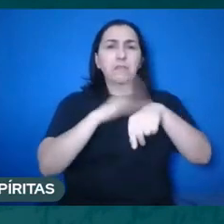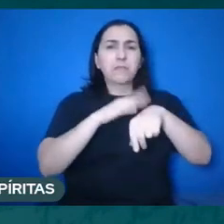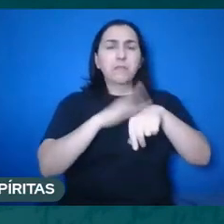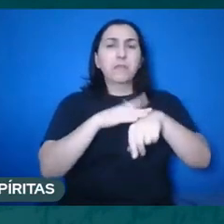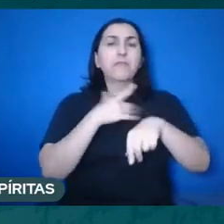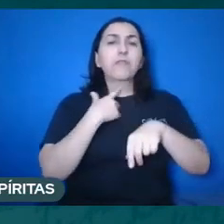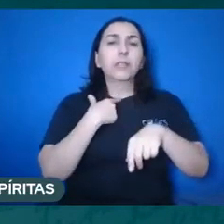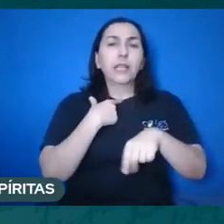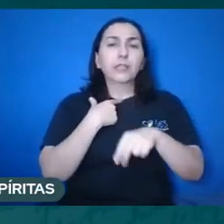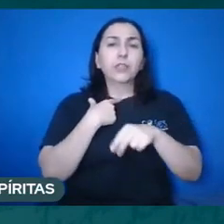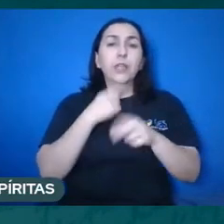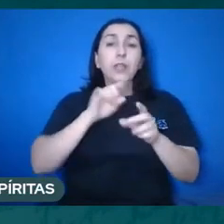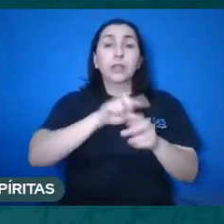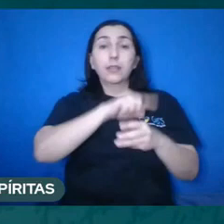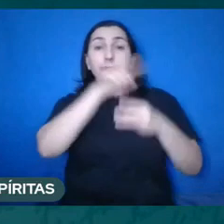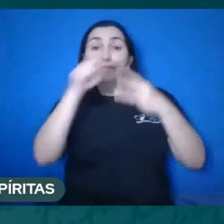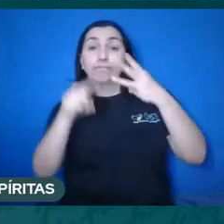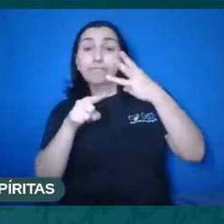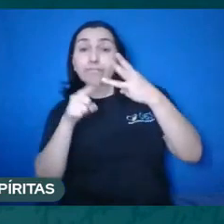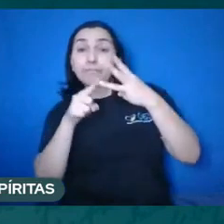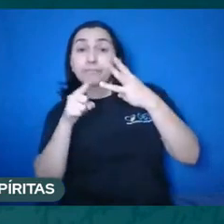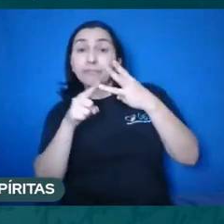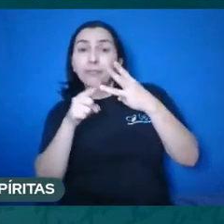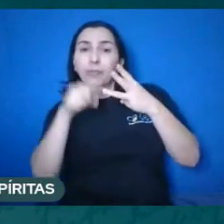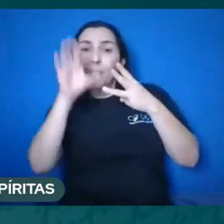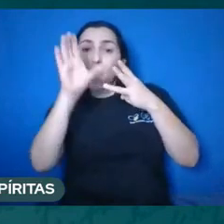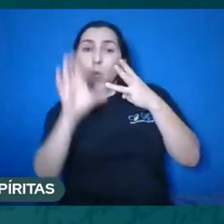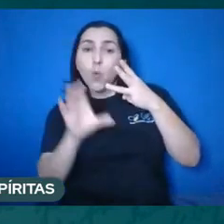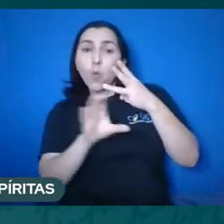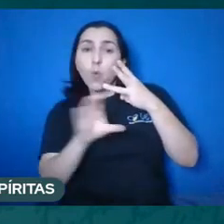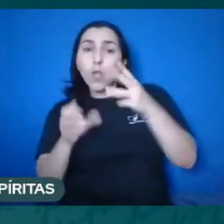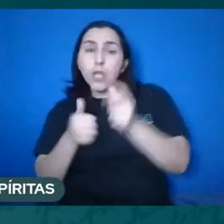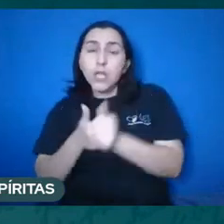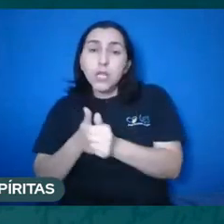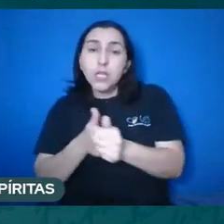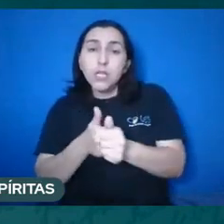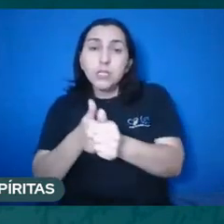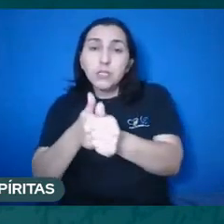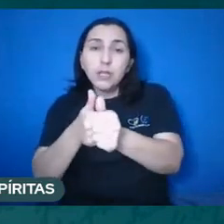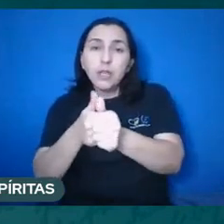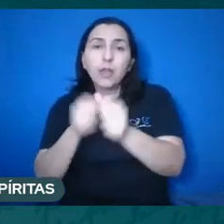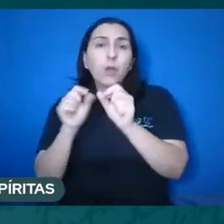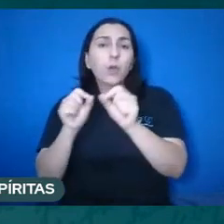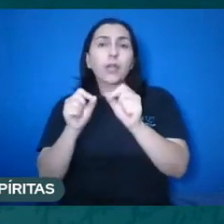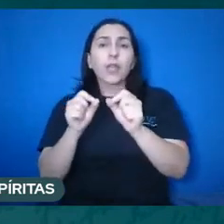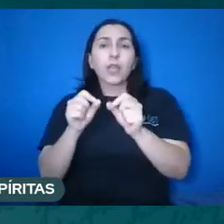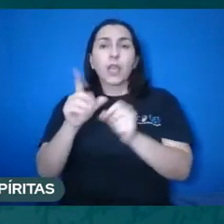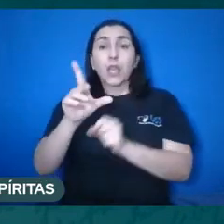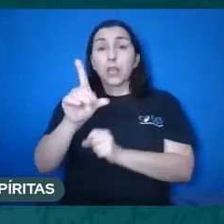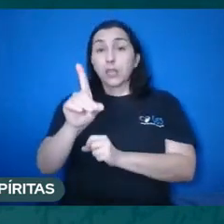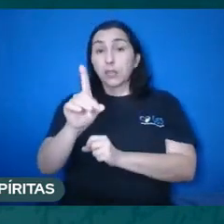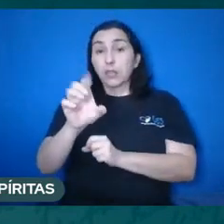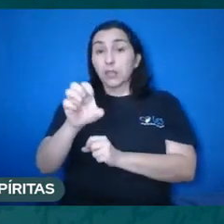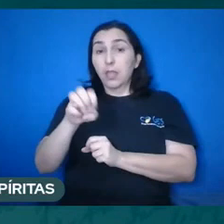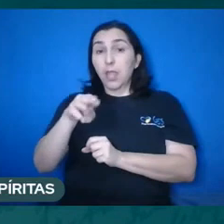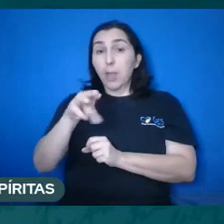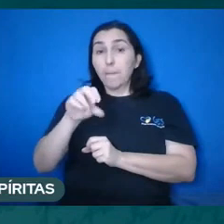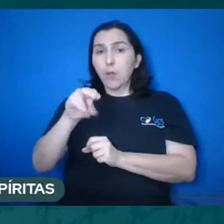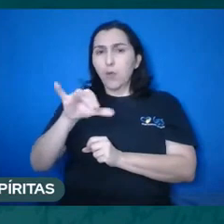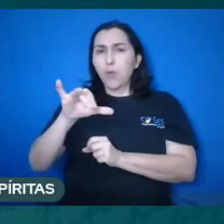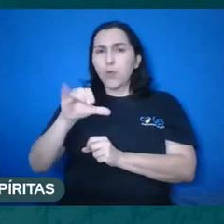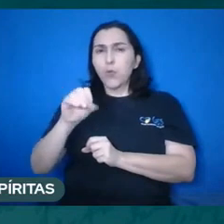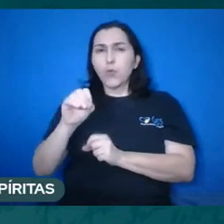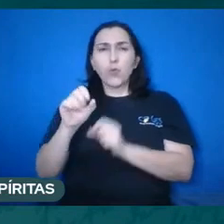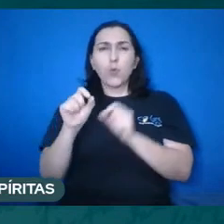cristã, nós já temos a ideia do anjo decaído. Os demônios seriam, no plural,